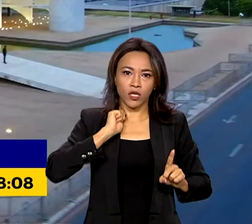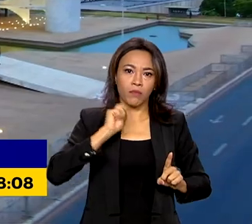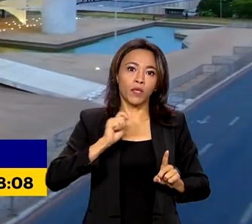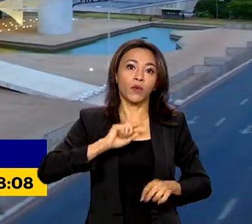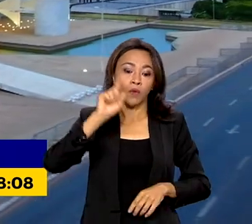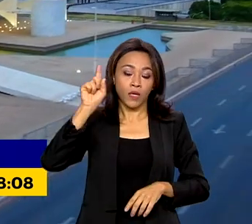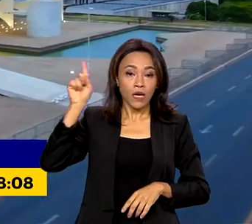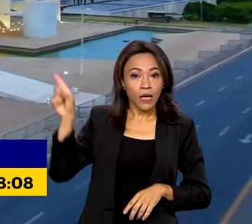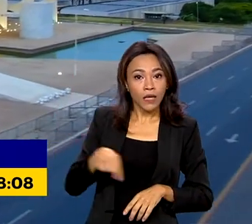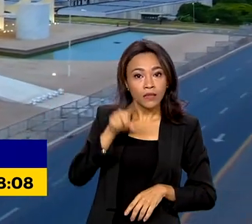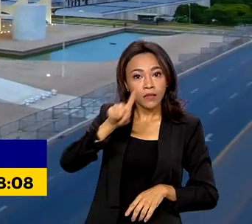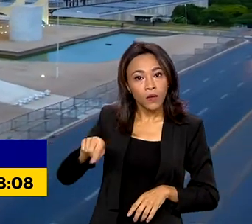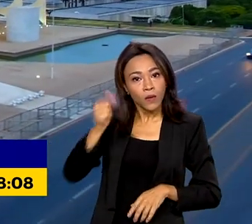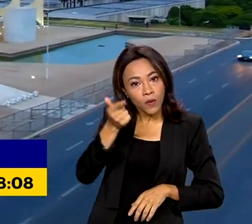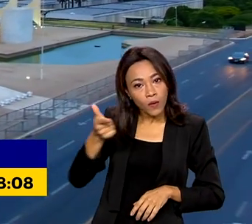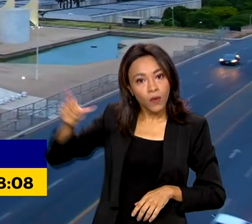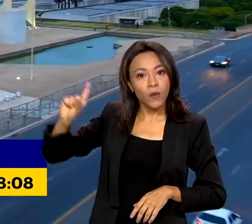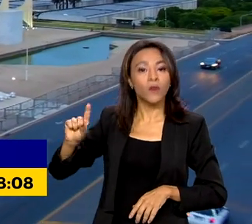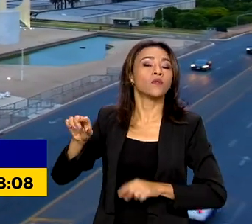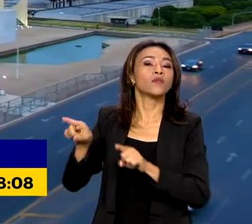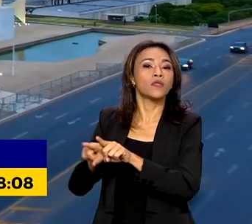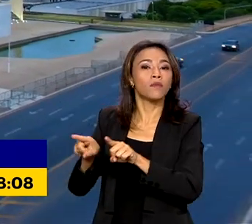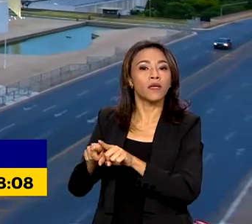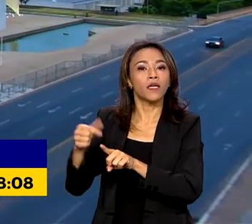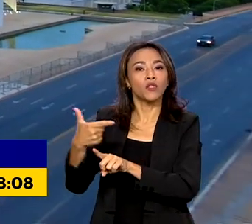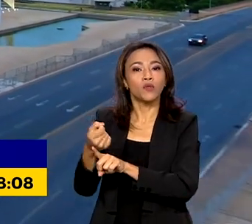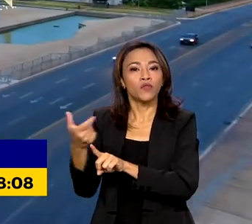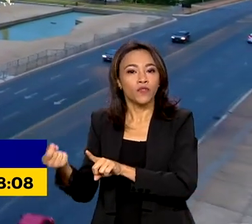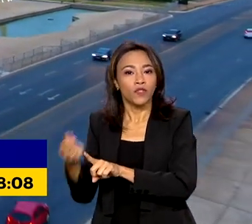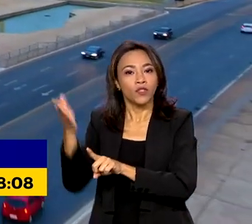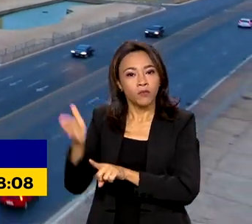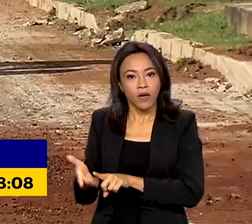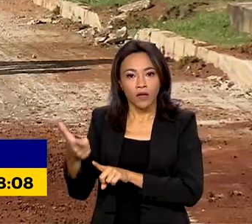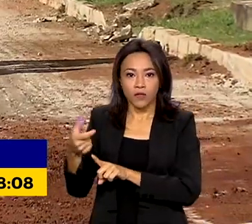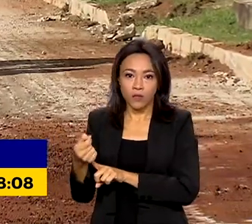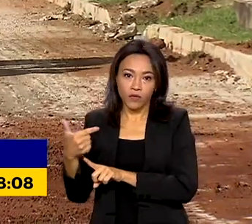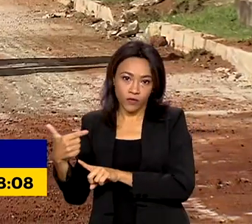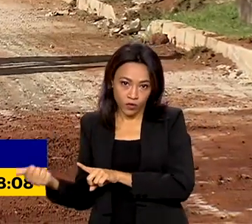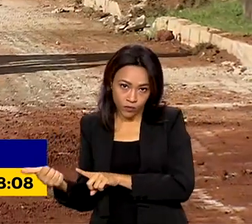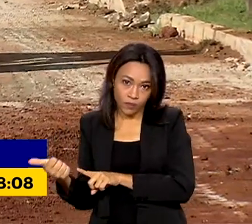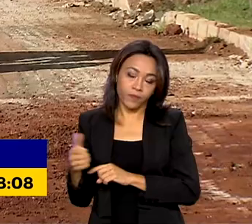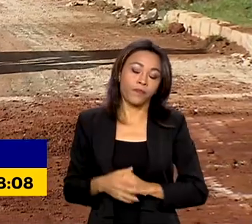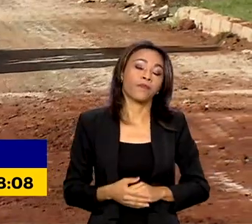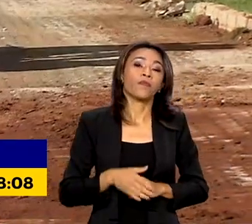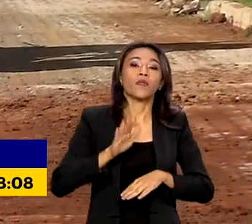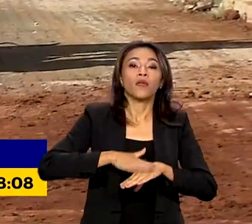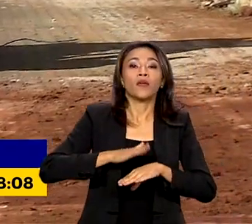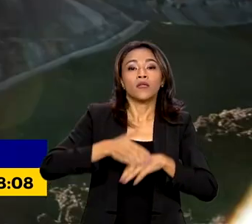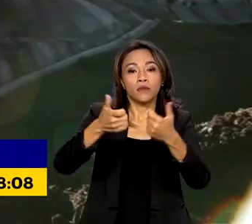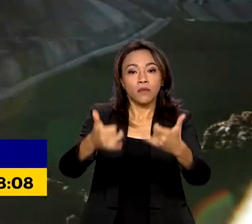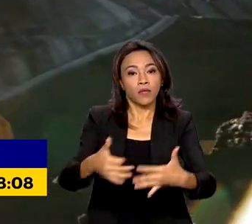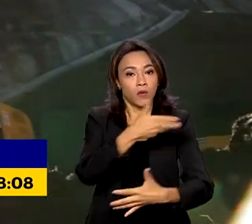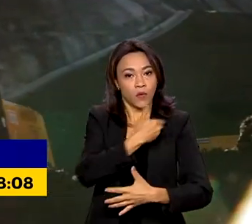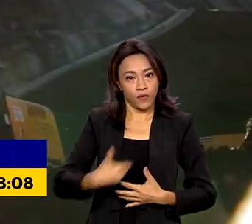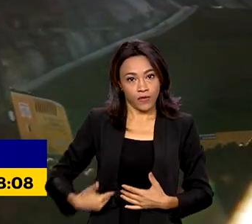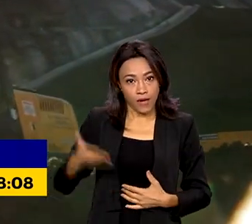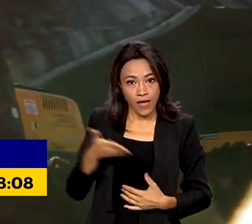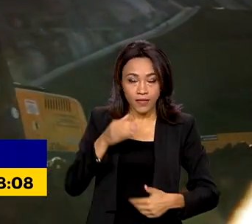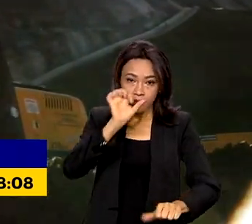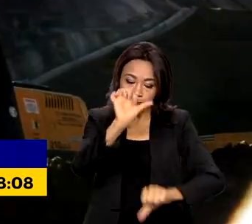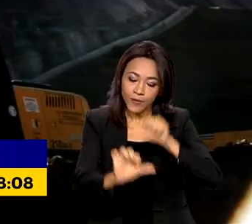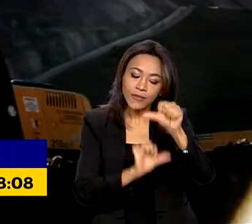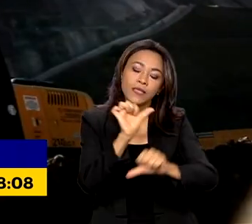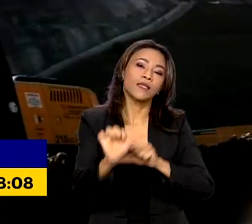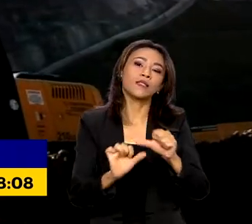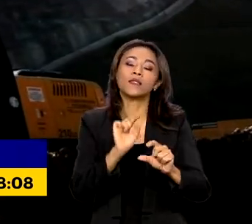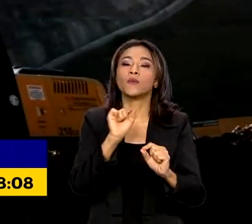outras regulamentações feitas em 2020 e 2021. Segundo o governo, a mudança trouxe medidas para